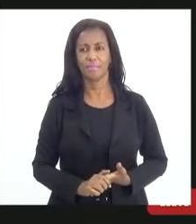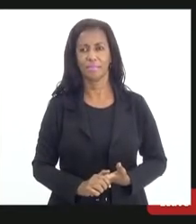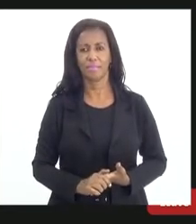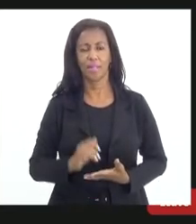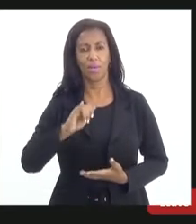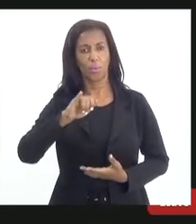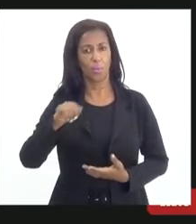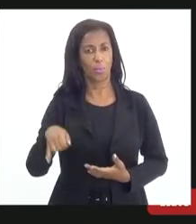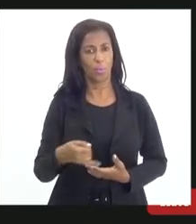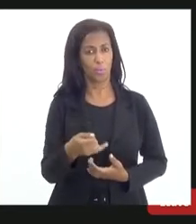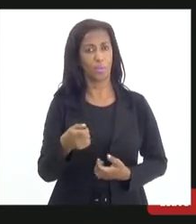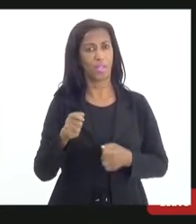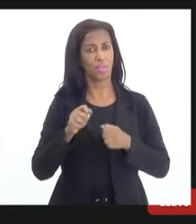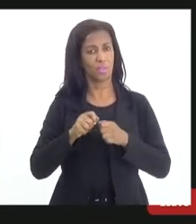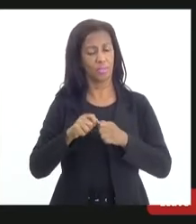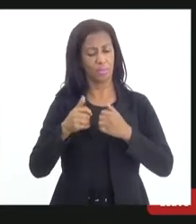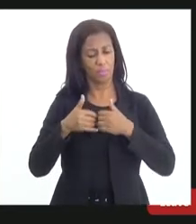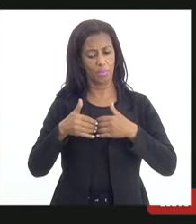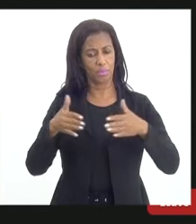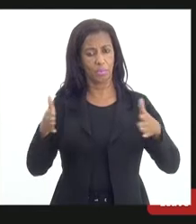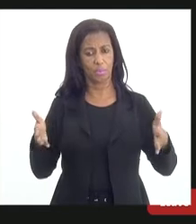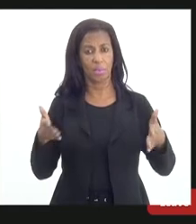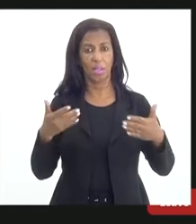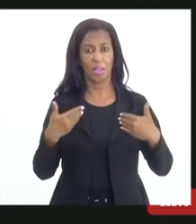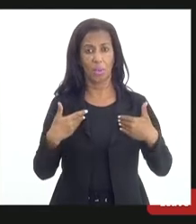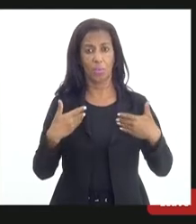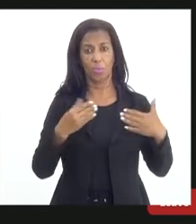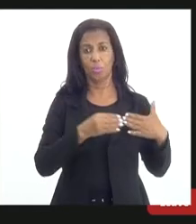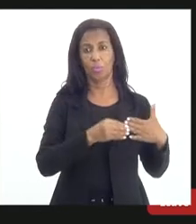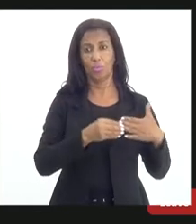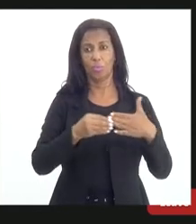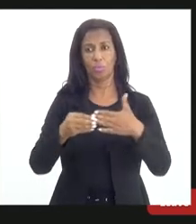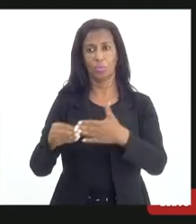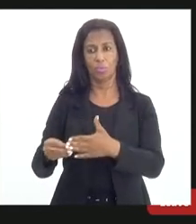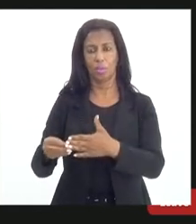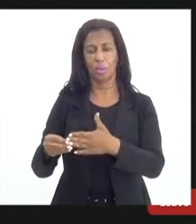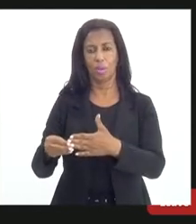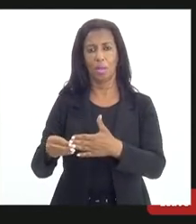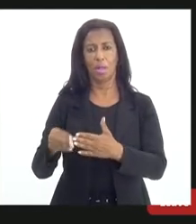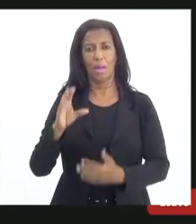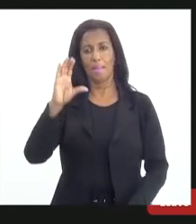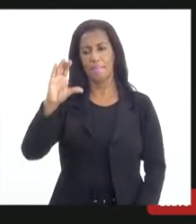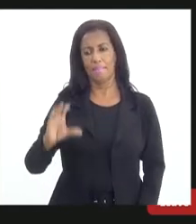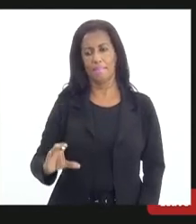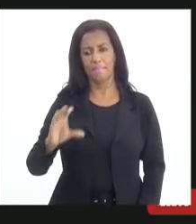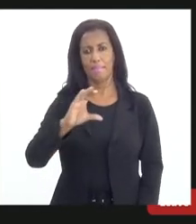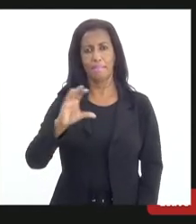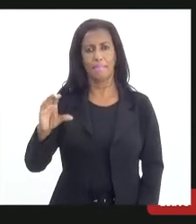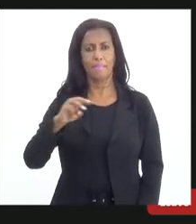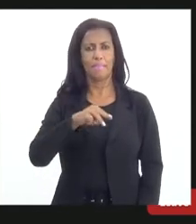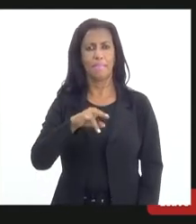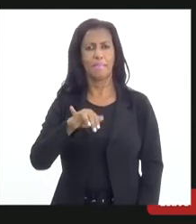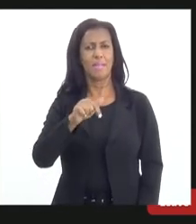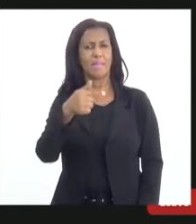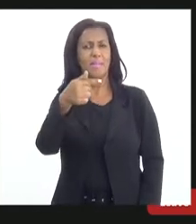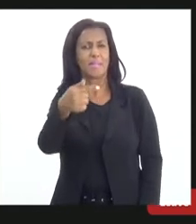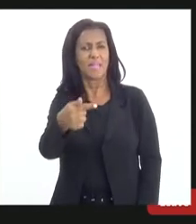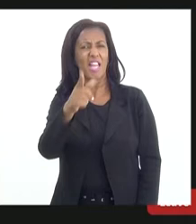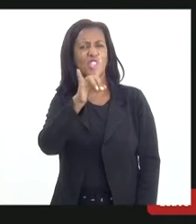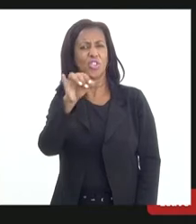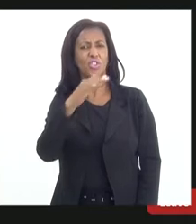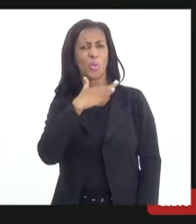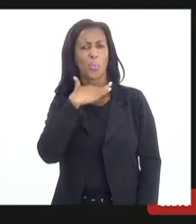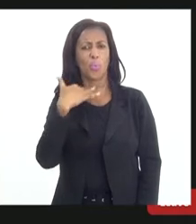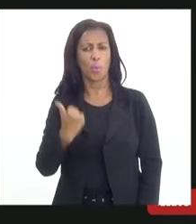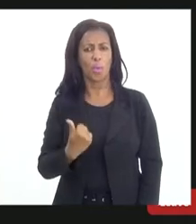a possibilidade de estar fazendo essa abertura, entrando agora na missa do Chaves, foi um grande amigo, na verdade, foi